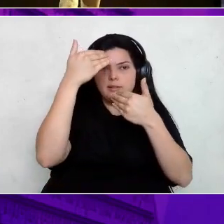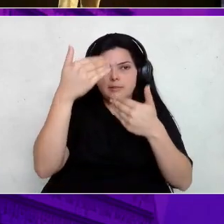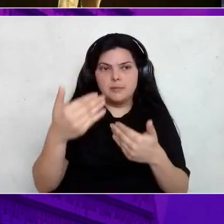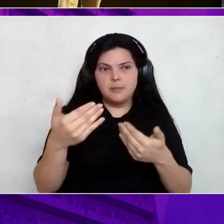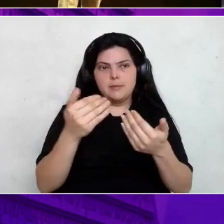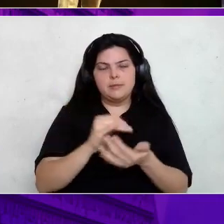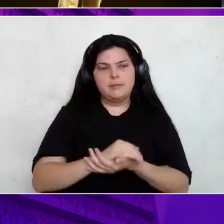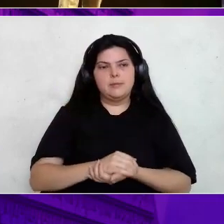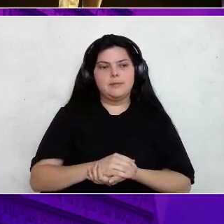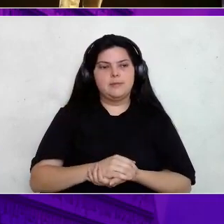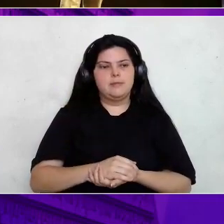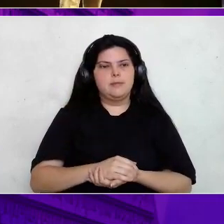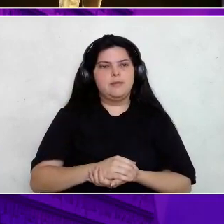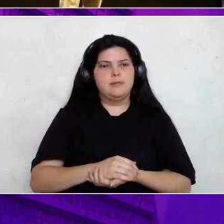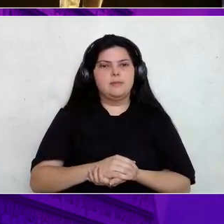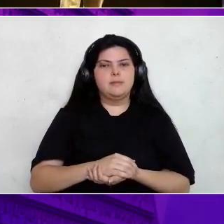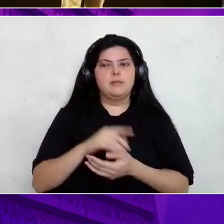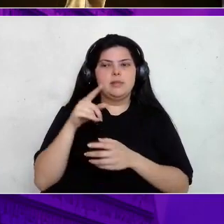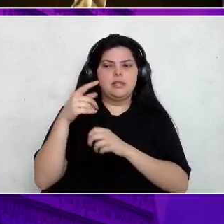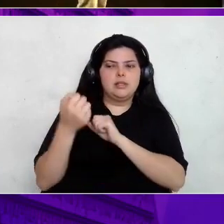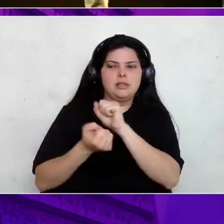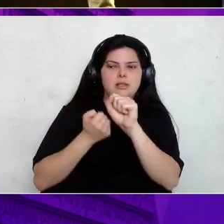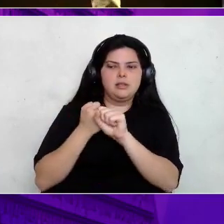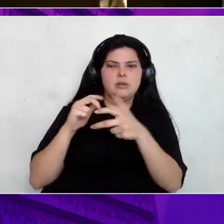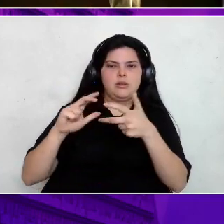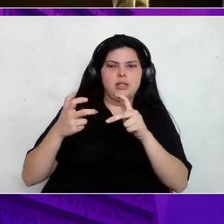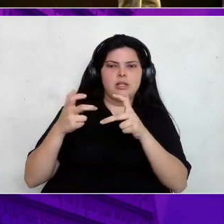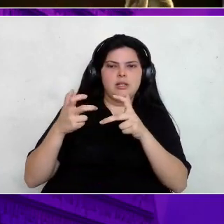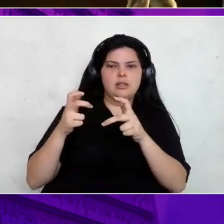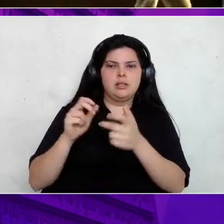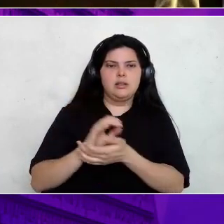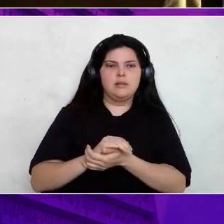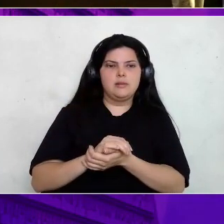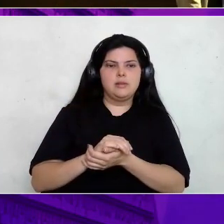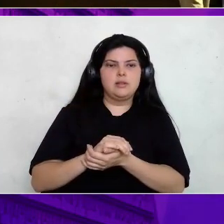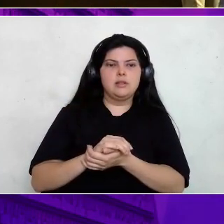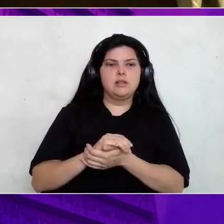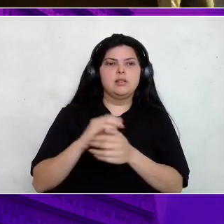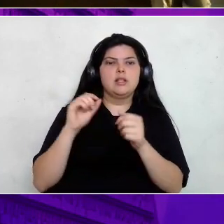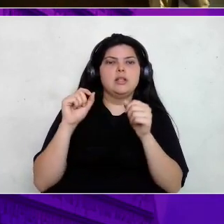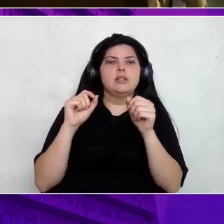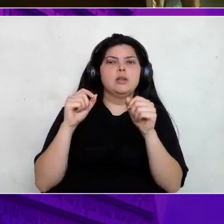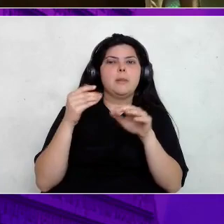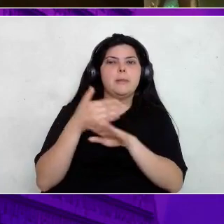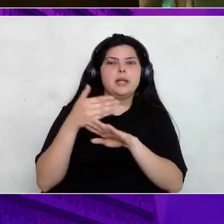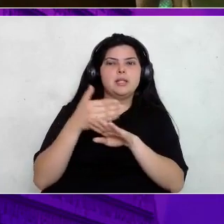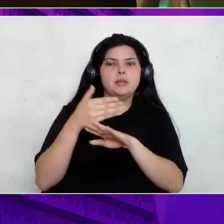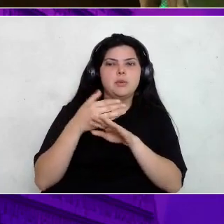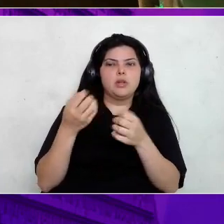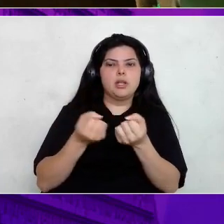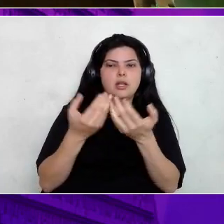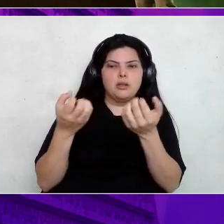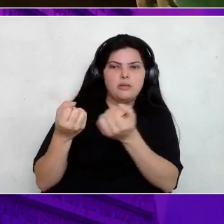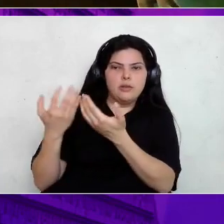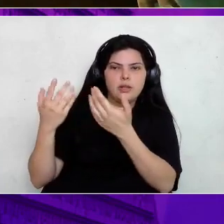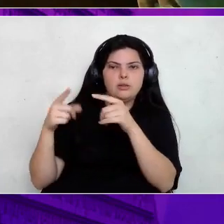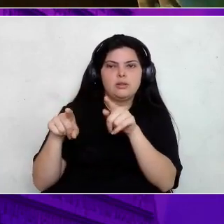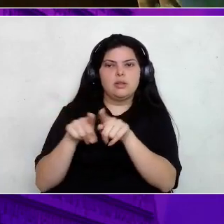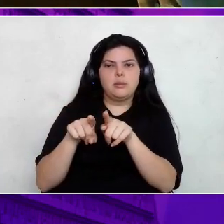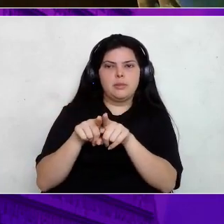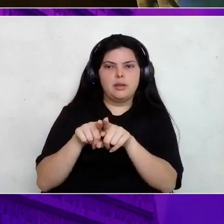né? Para todo esse ano que a gente teve de TDC, né? Nós fizemos parte aí de todos os eventos que tivemos aqui nesse